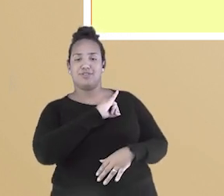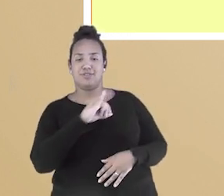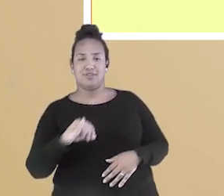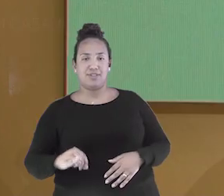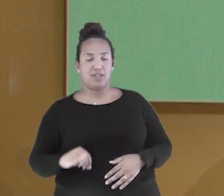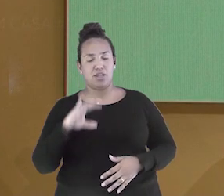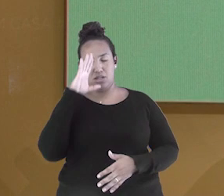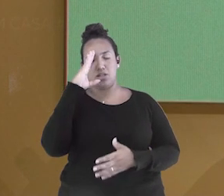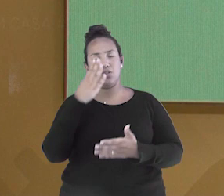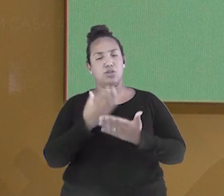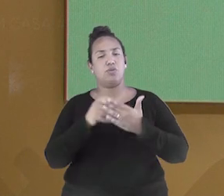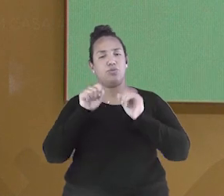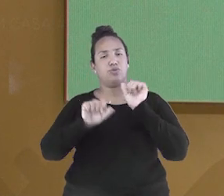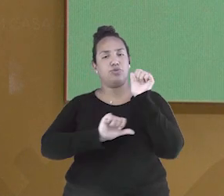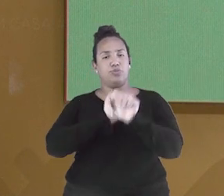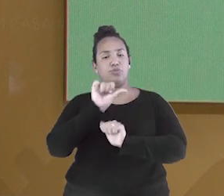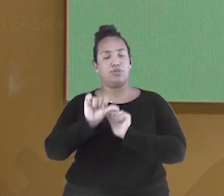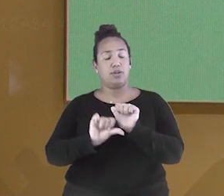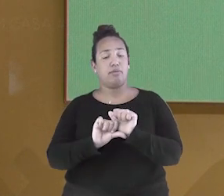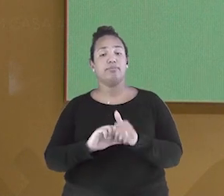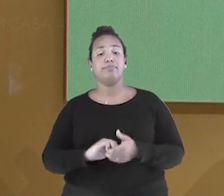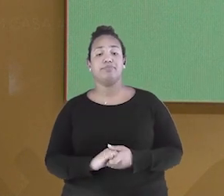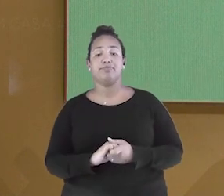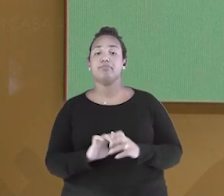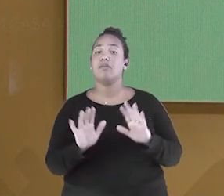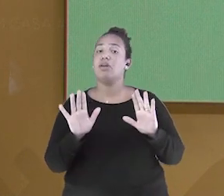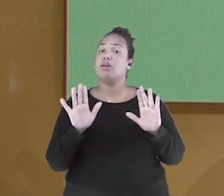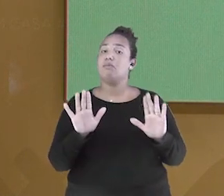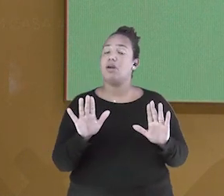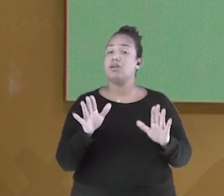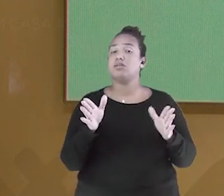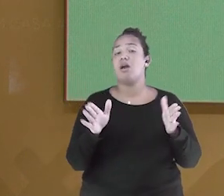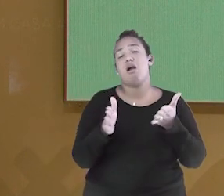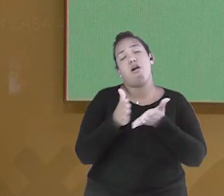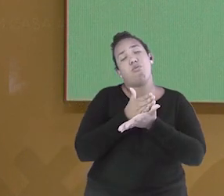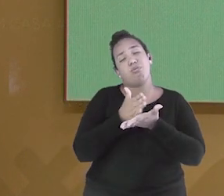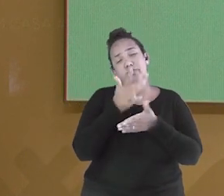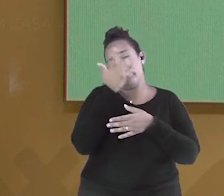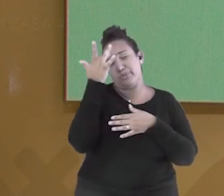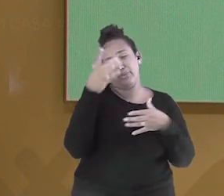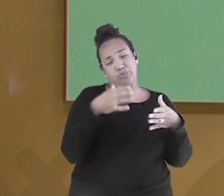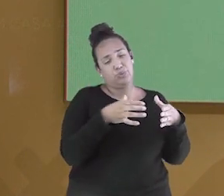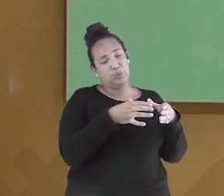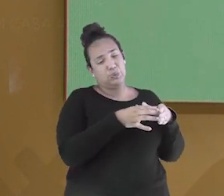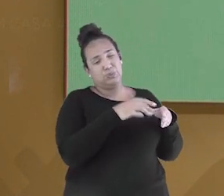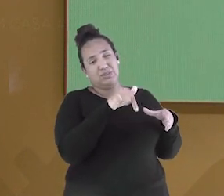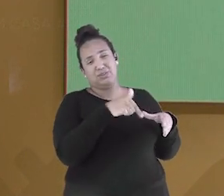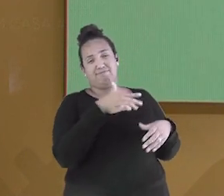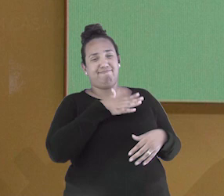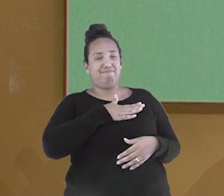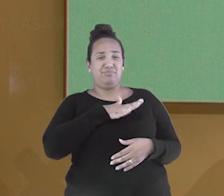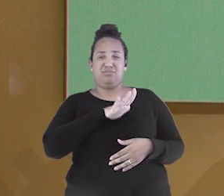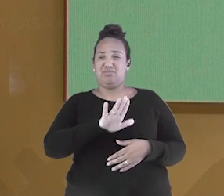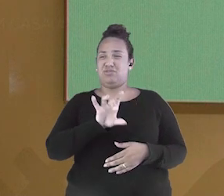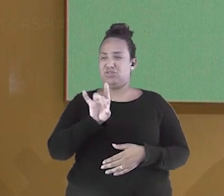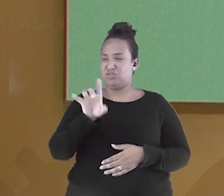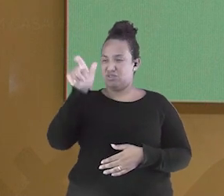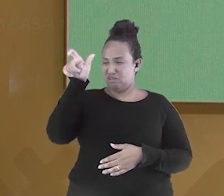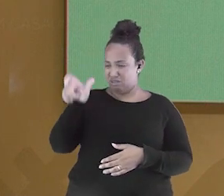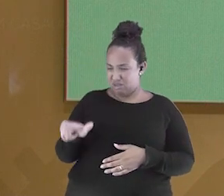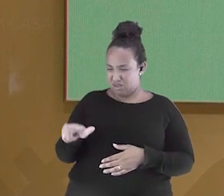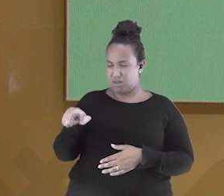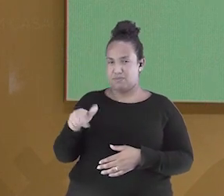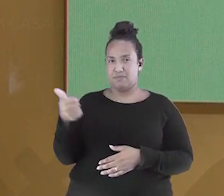do Império. Porém, alguns republicanos não estavam satisfeitos apenas em derrubar o primeiro-ministro. Eles